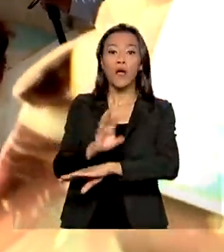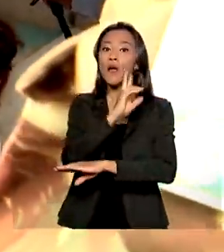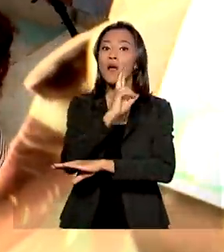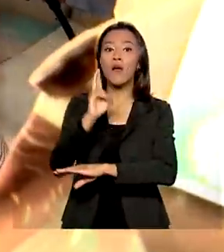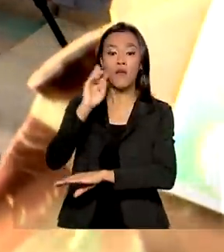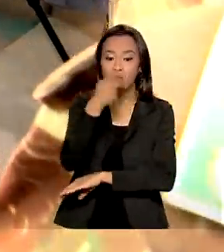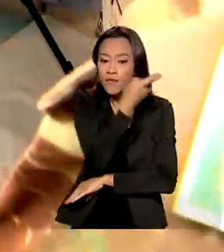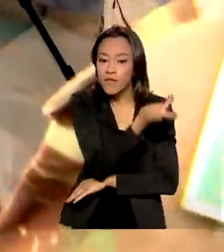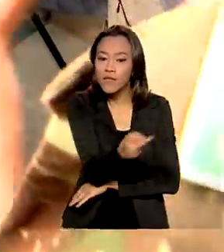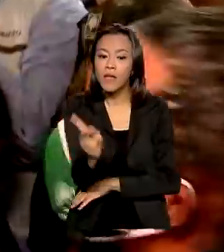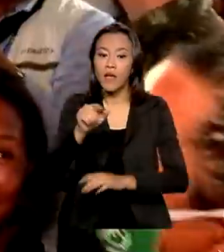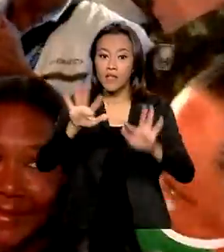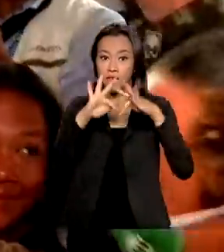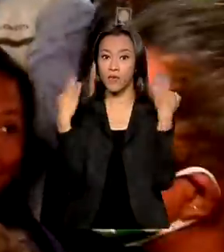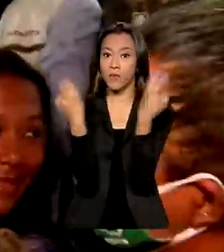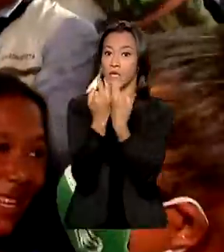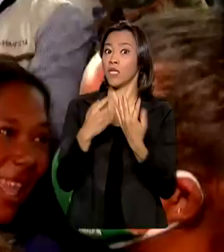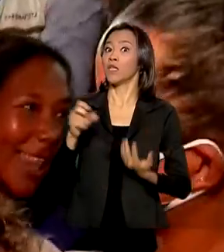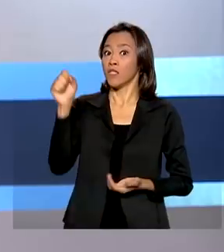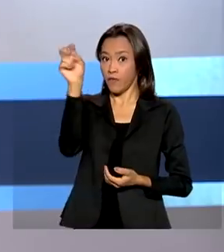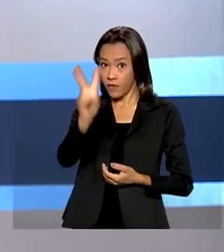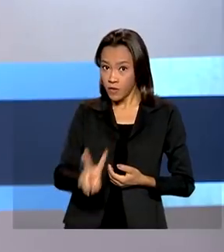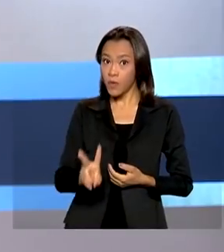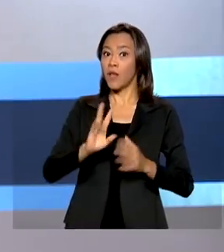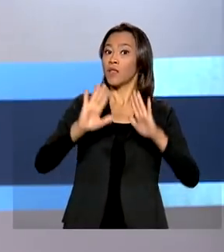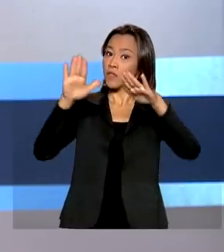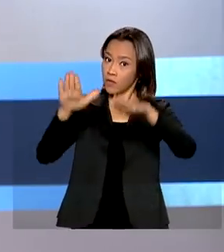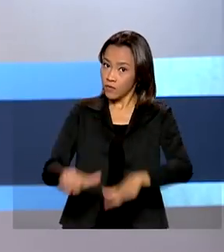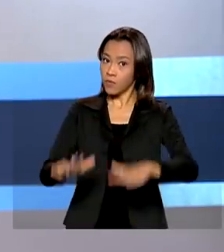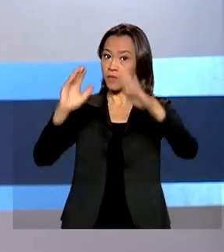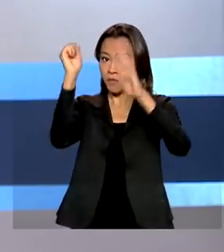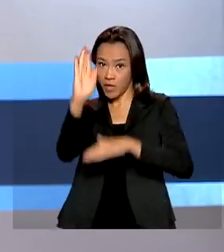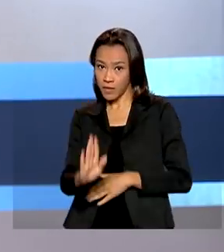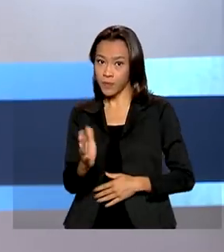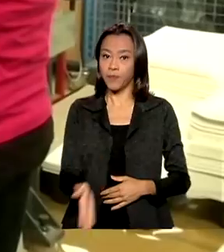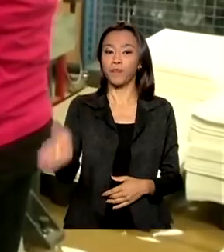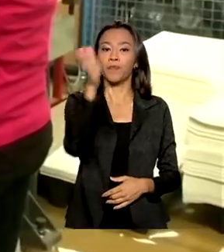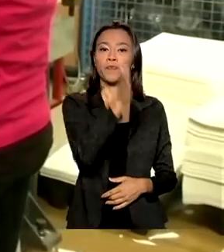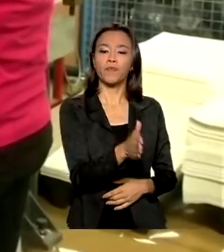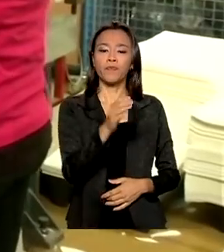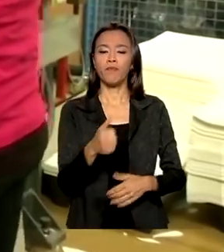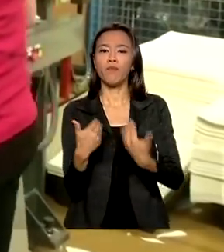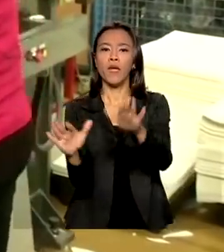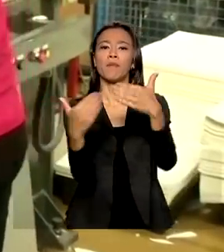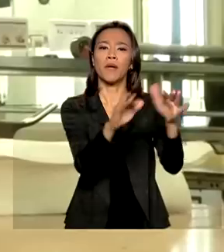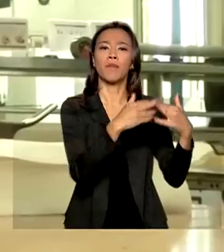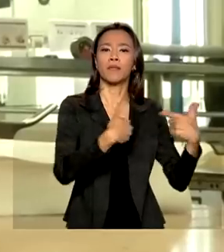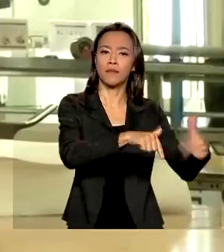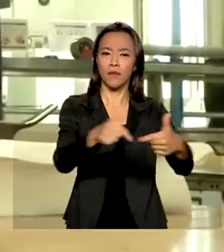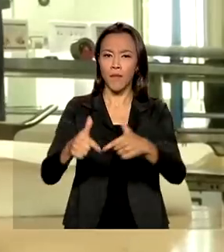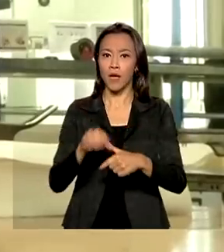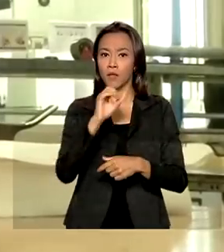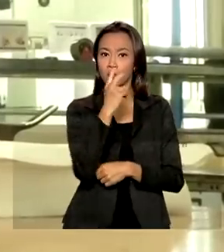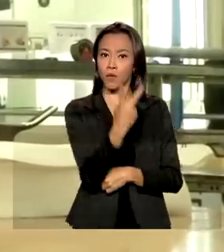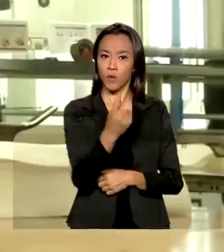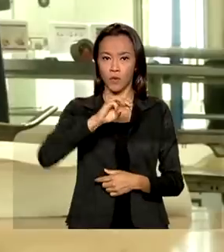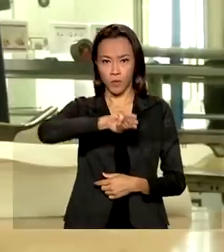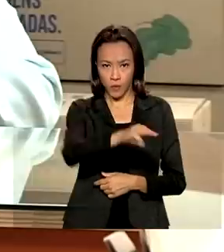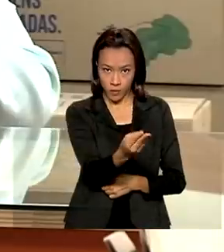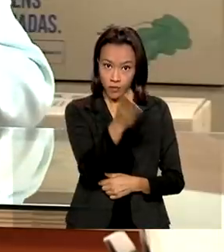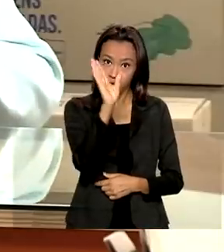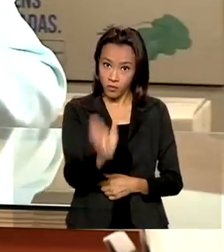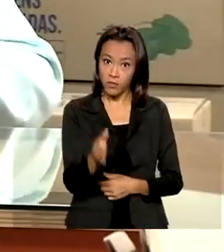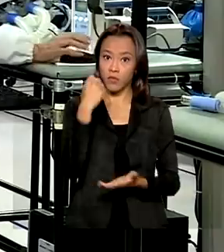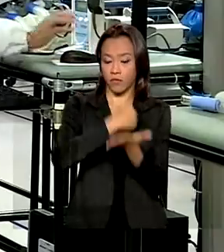venezuelanas refugiadas aqui no Brasil. Geração de emprego. 2,5 milhões de vagas com carteira